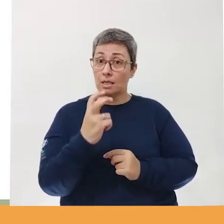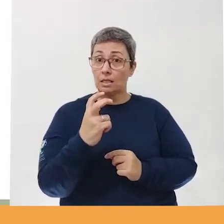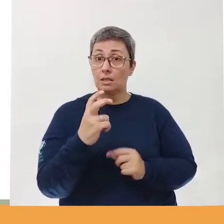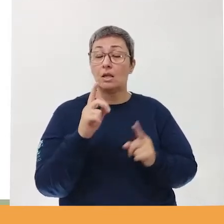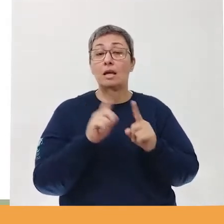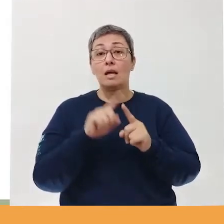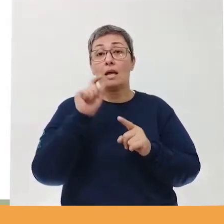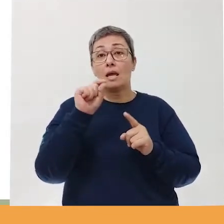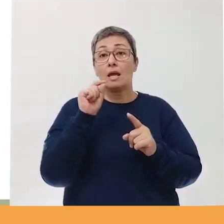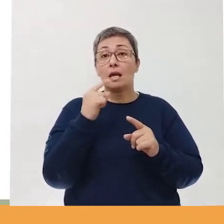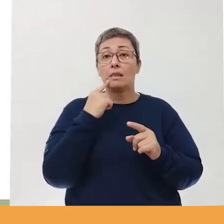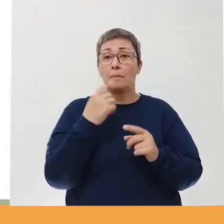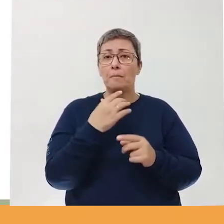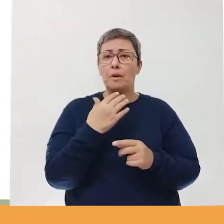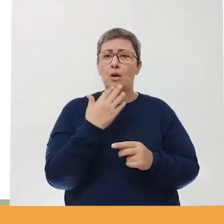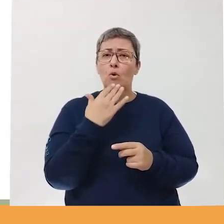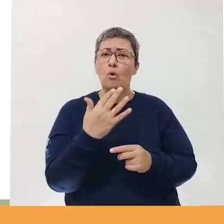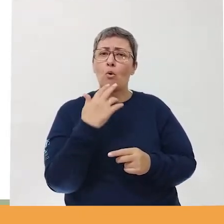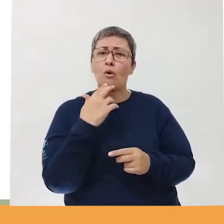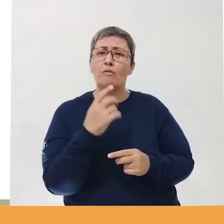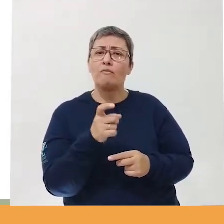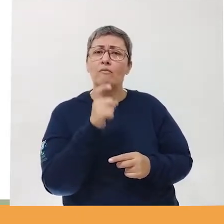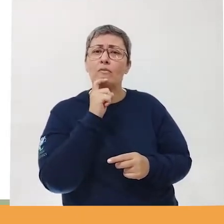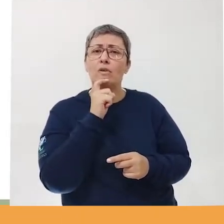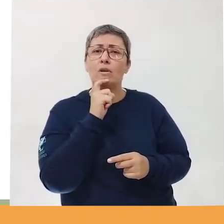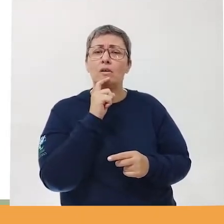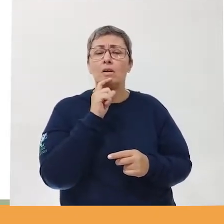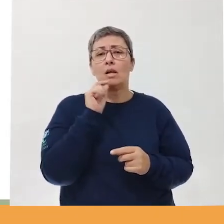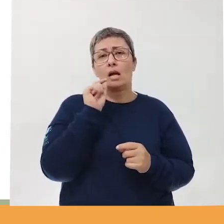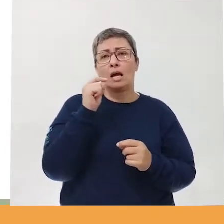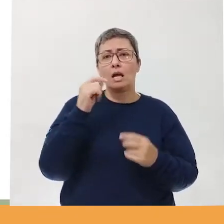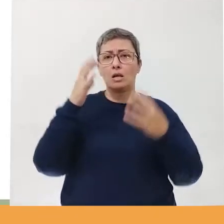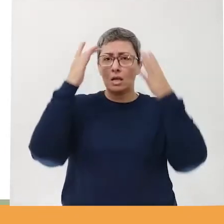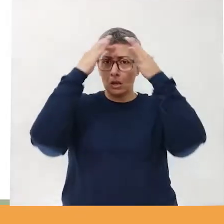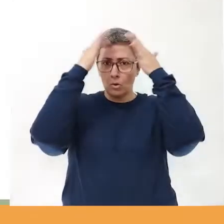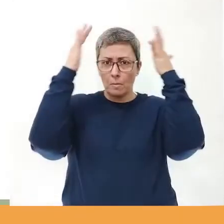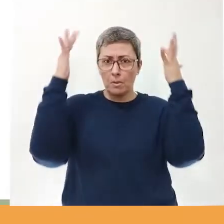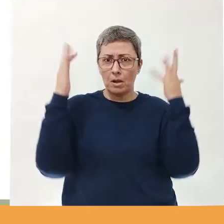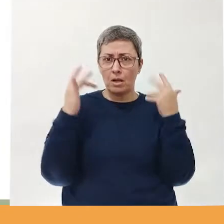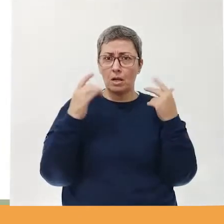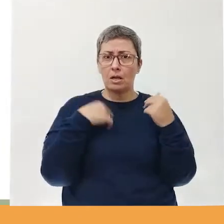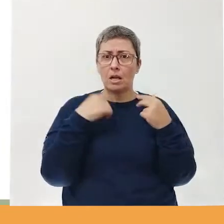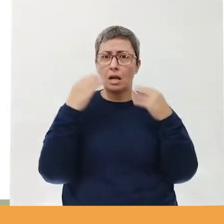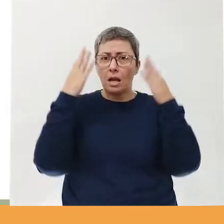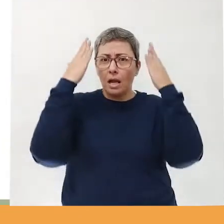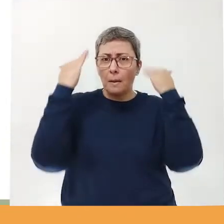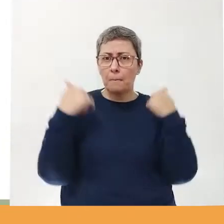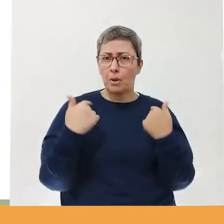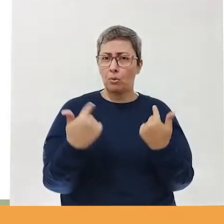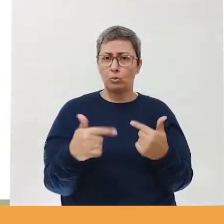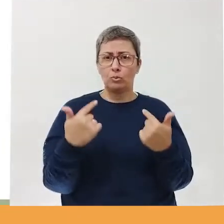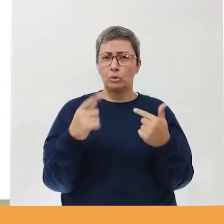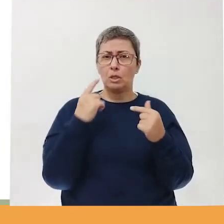né? Ela está numa cor fria também, ela está descabelada, quer dizer, não tem nem cabelo, na verdade. Está demonstrando aí